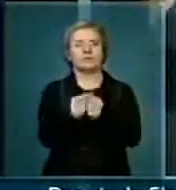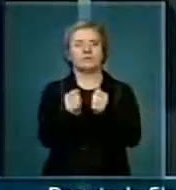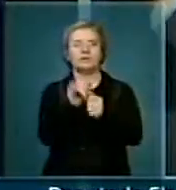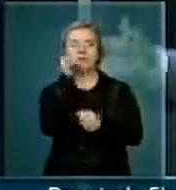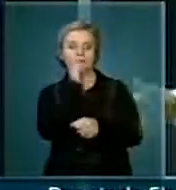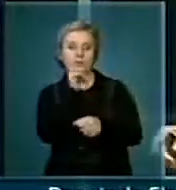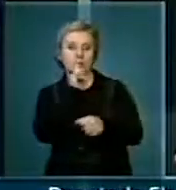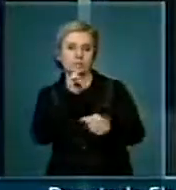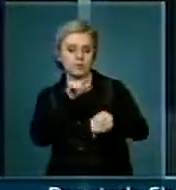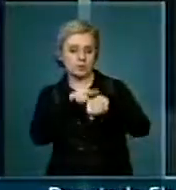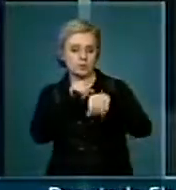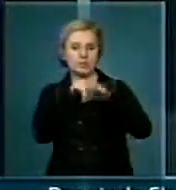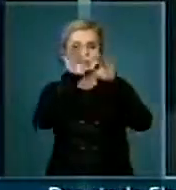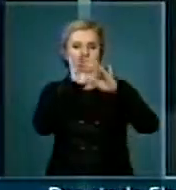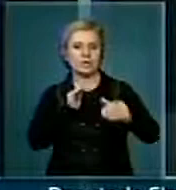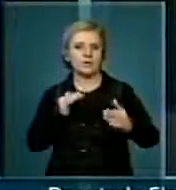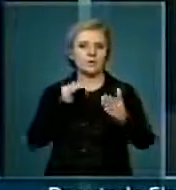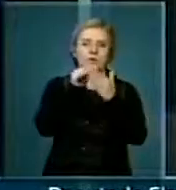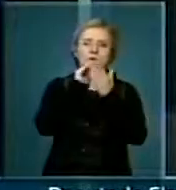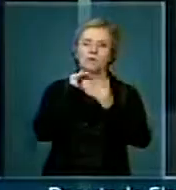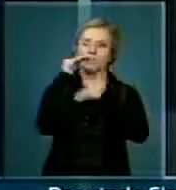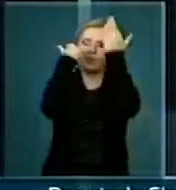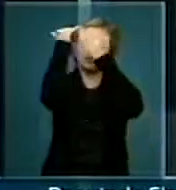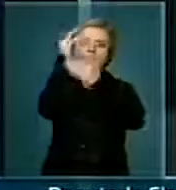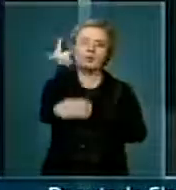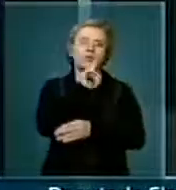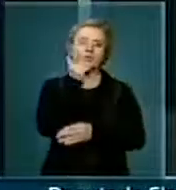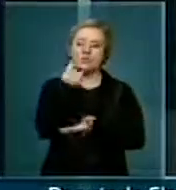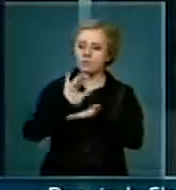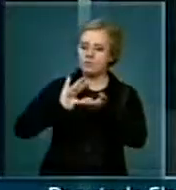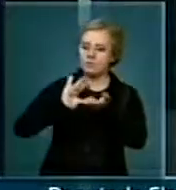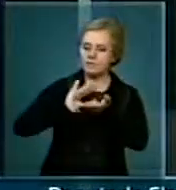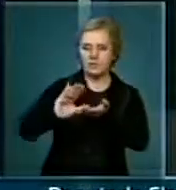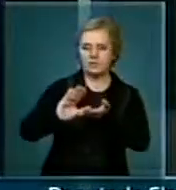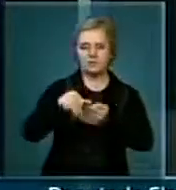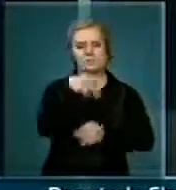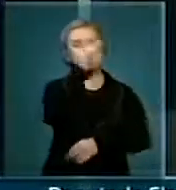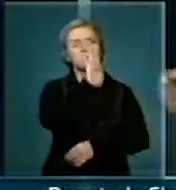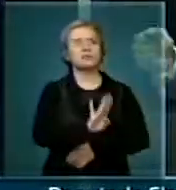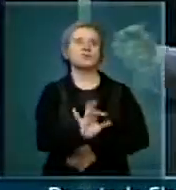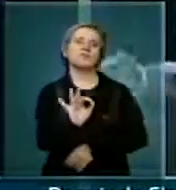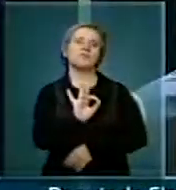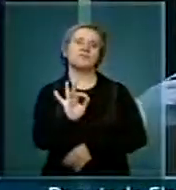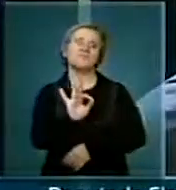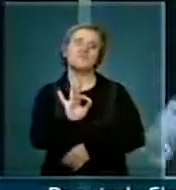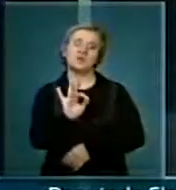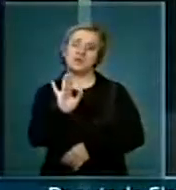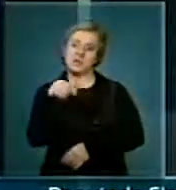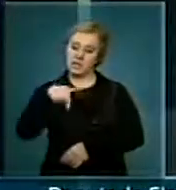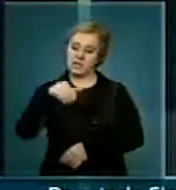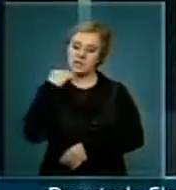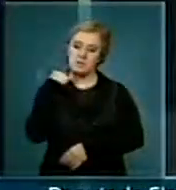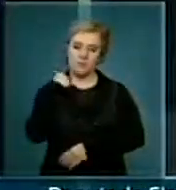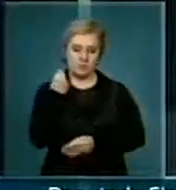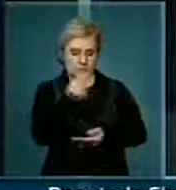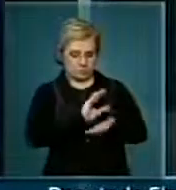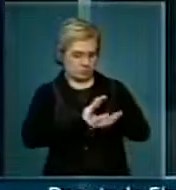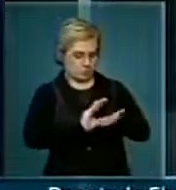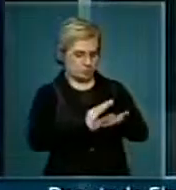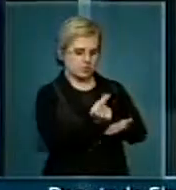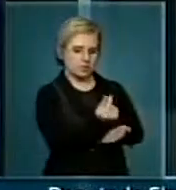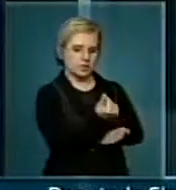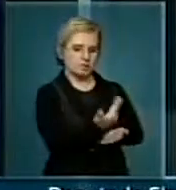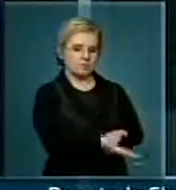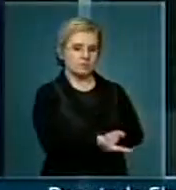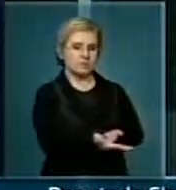atingir as metas nos prazos e os objetivos, continuavam a ser financiadas. No Brasil, não. Nós damos o dinheiro e achamos apenas que,